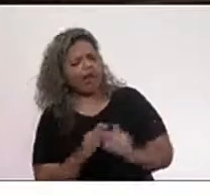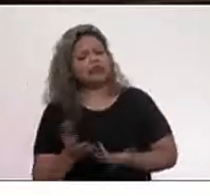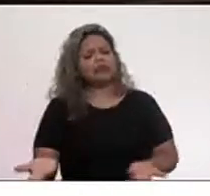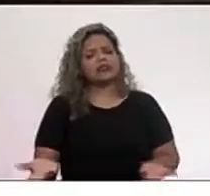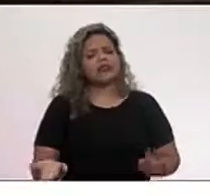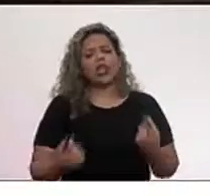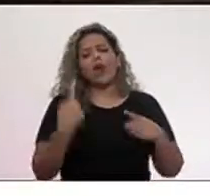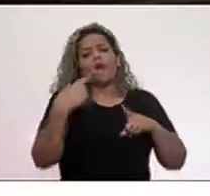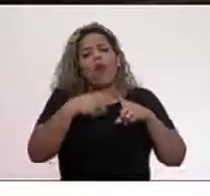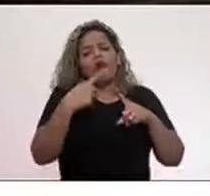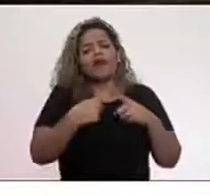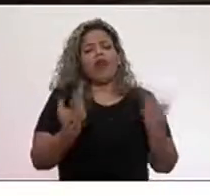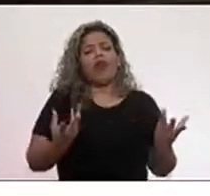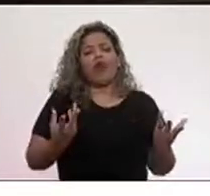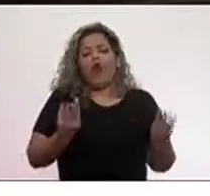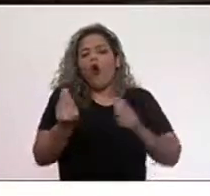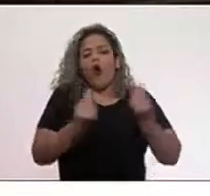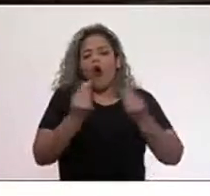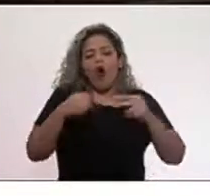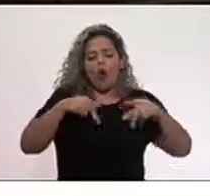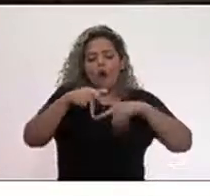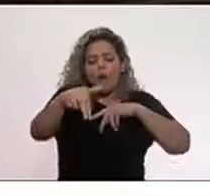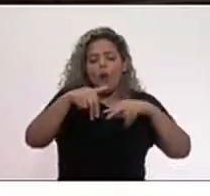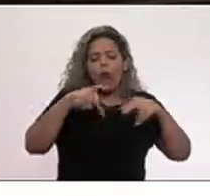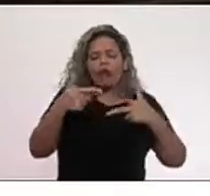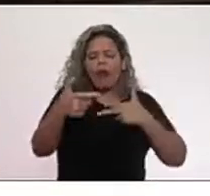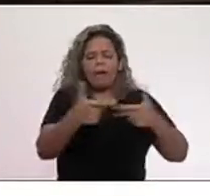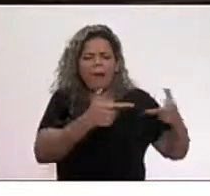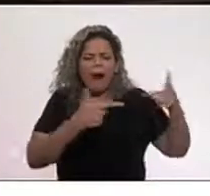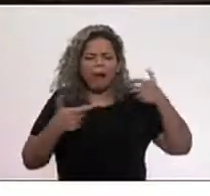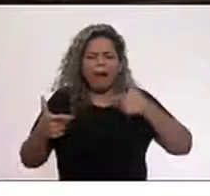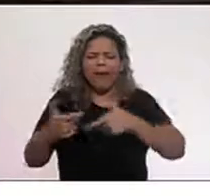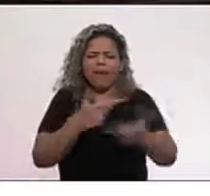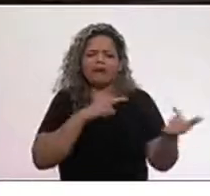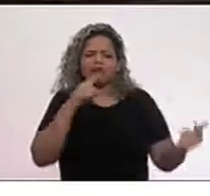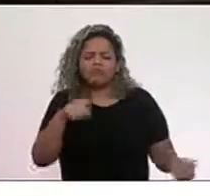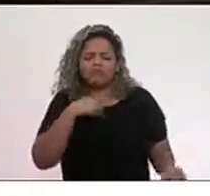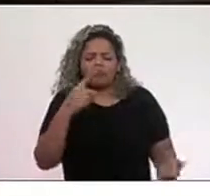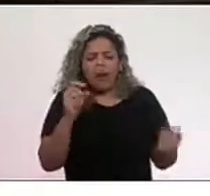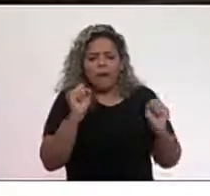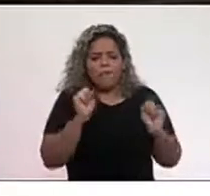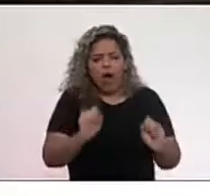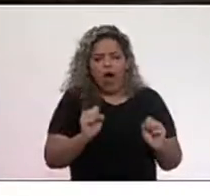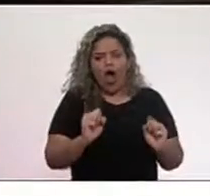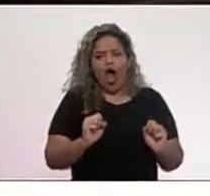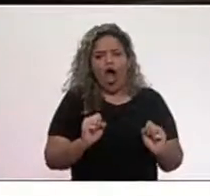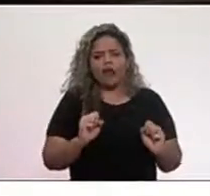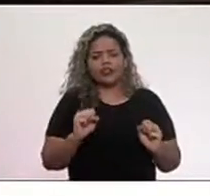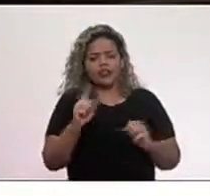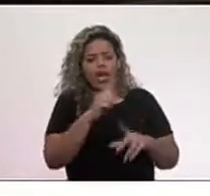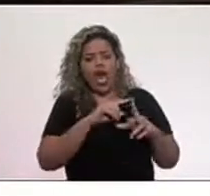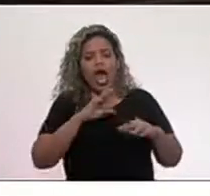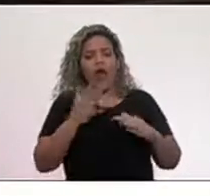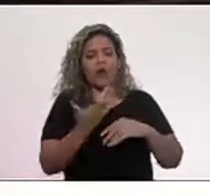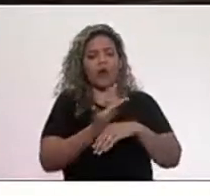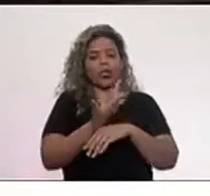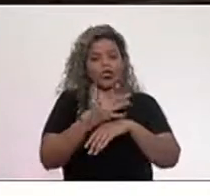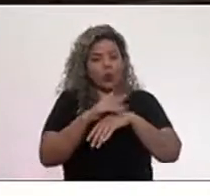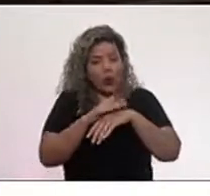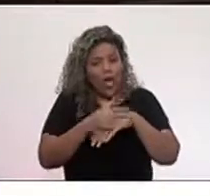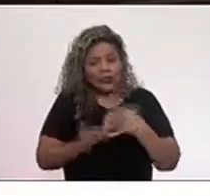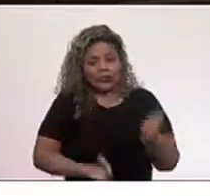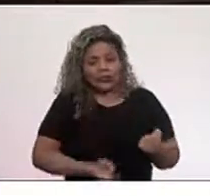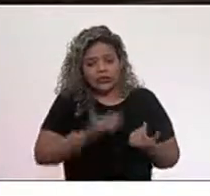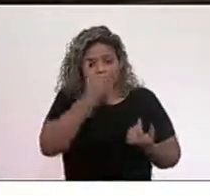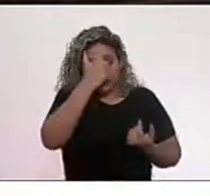atravessar a rua no meio do tiroteio não só causa um adoecimento mental,